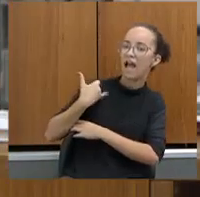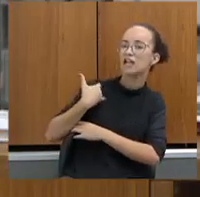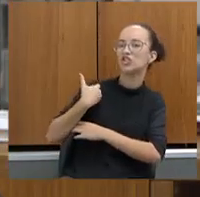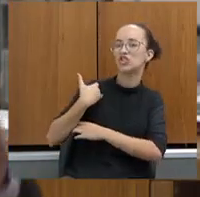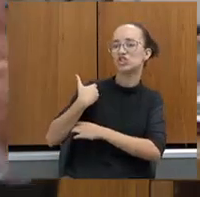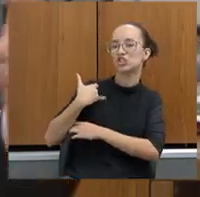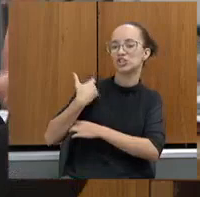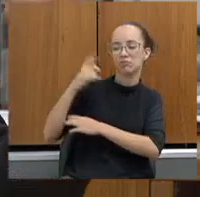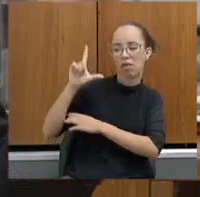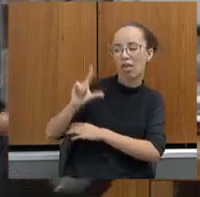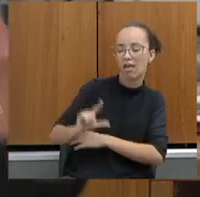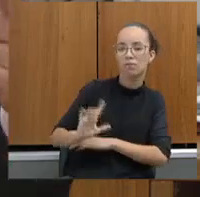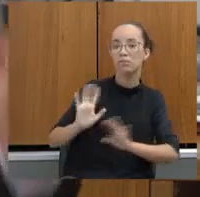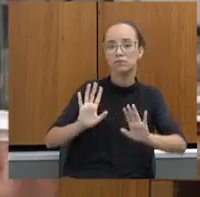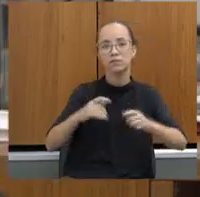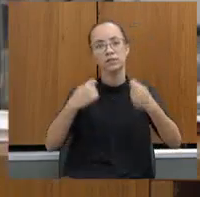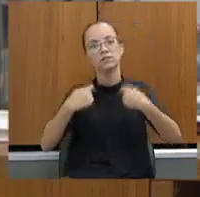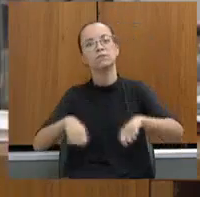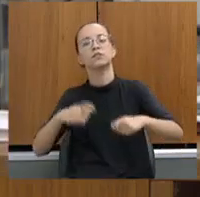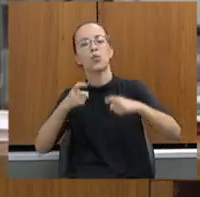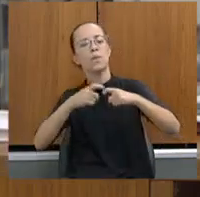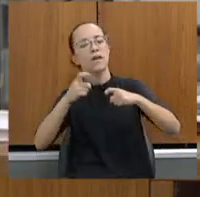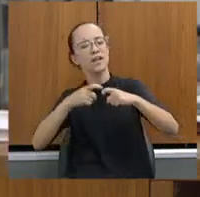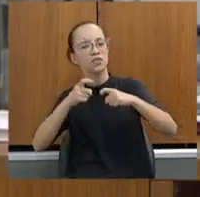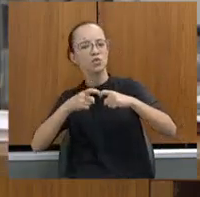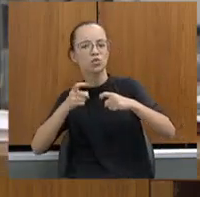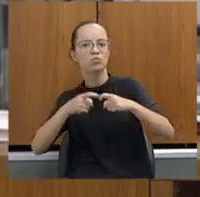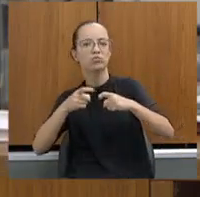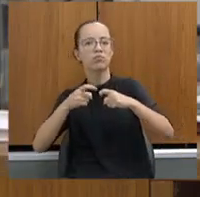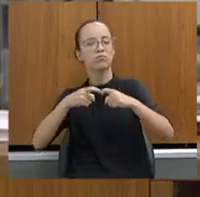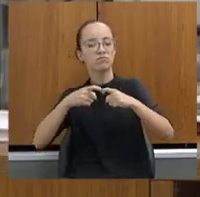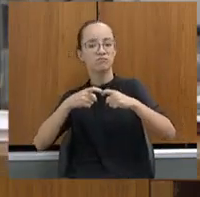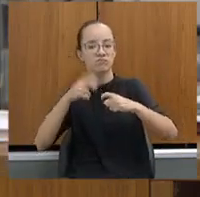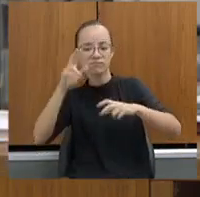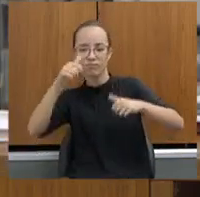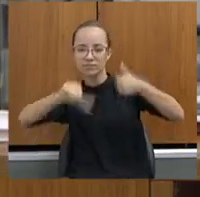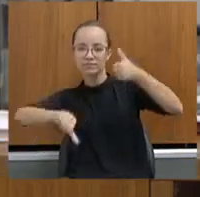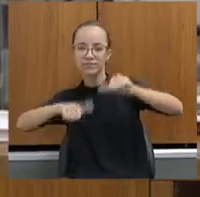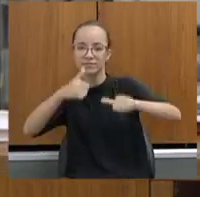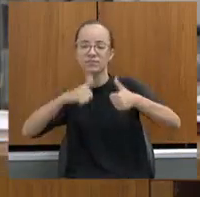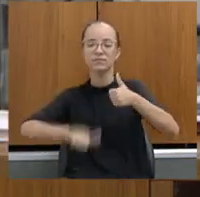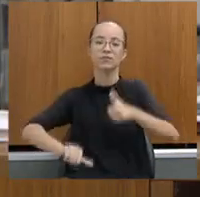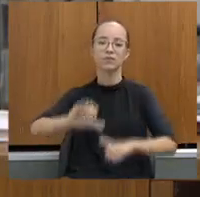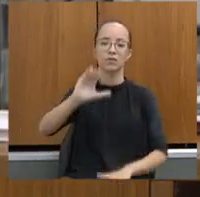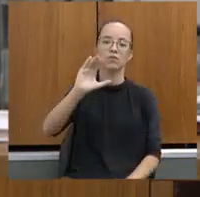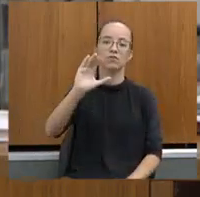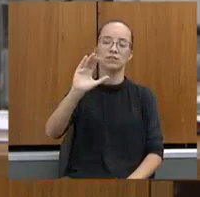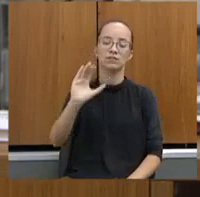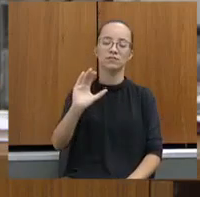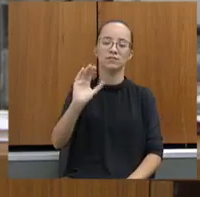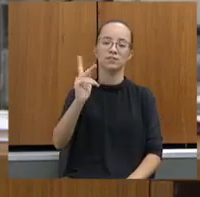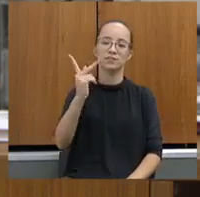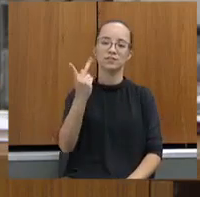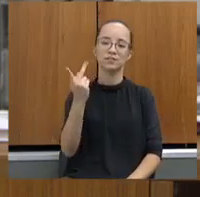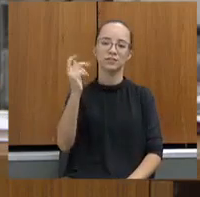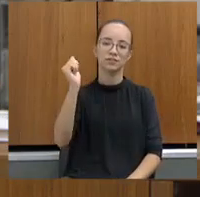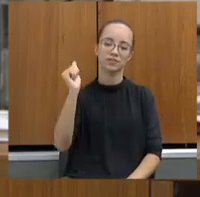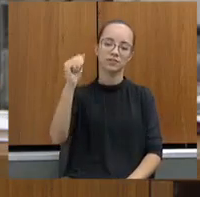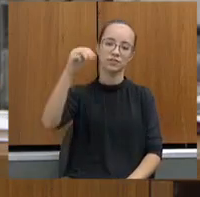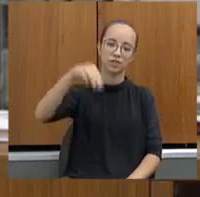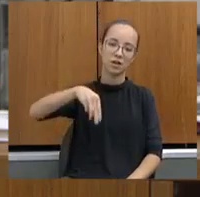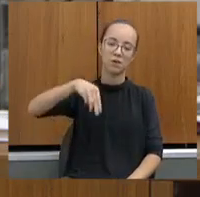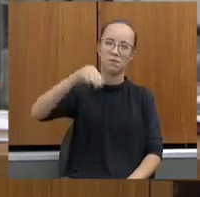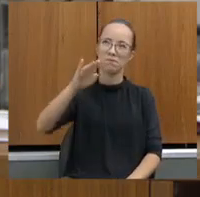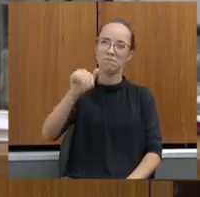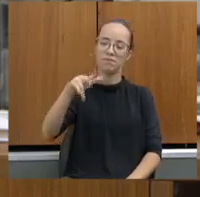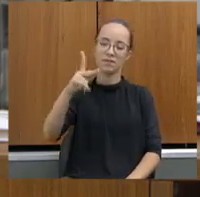que passar por uma avaliação psiquiátrica. Aquele chambinho lá que matou aos 16 anos, o casal, lá em